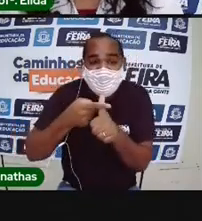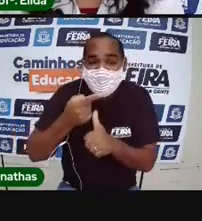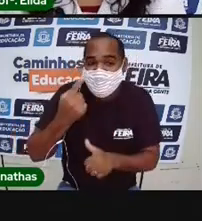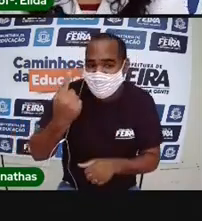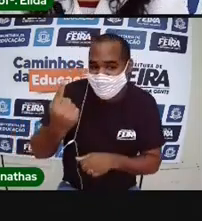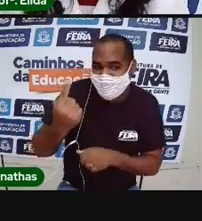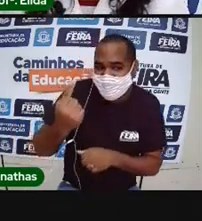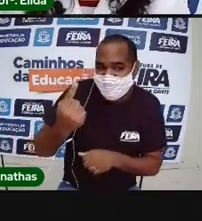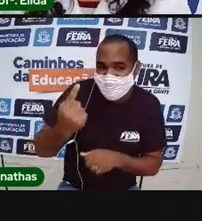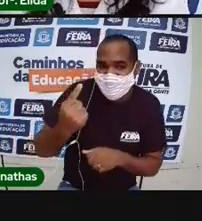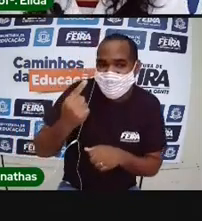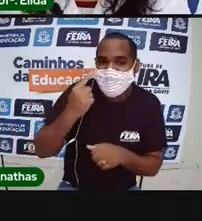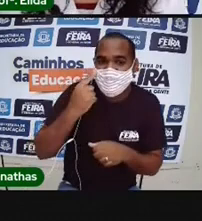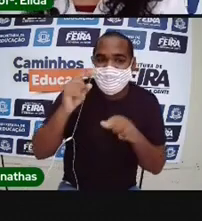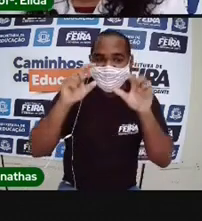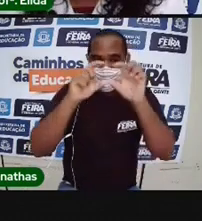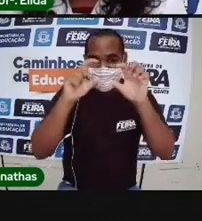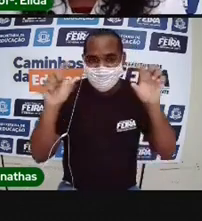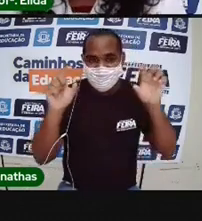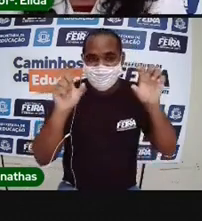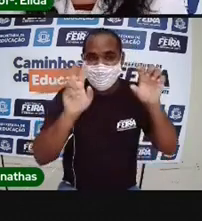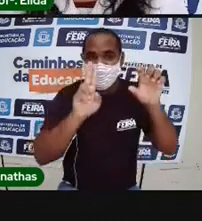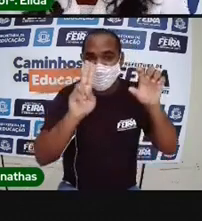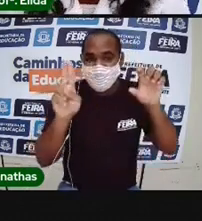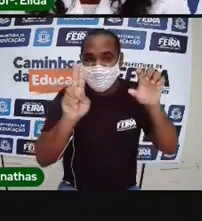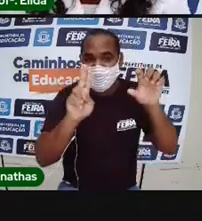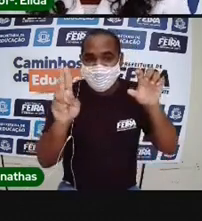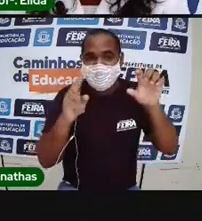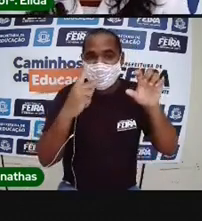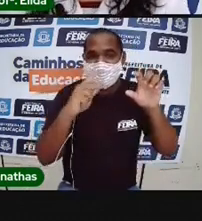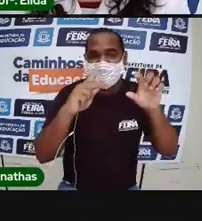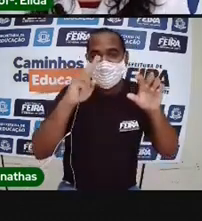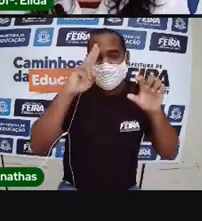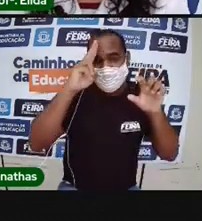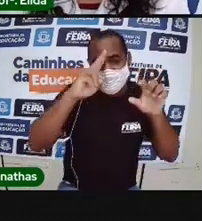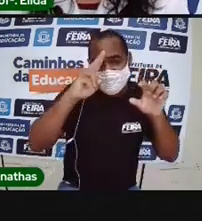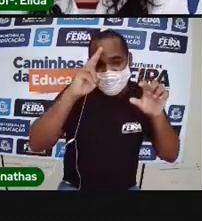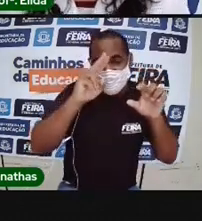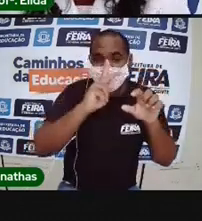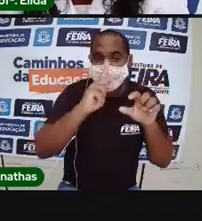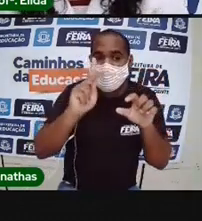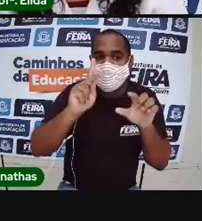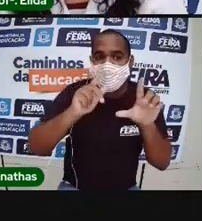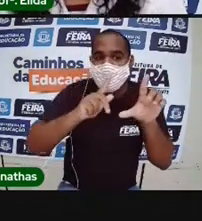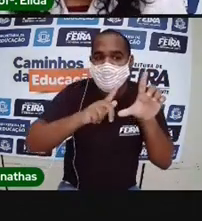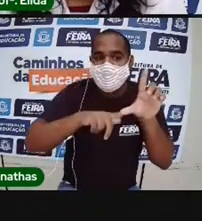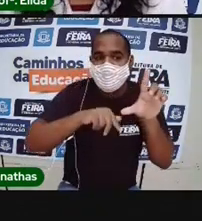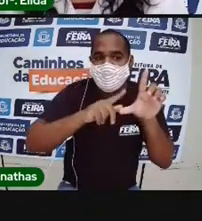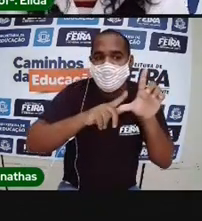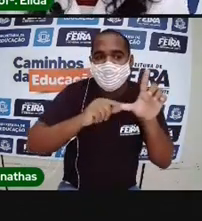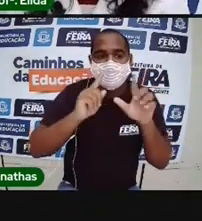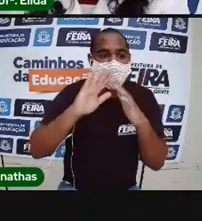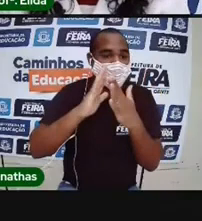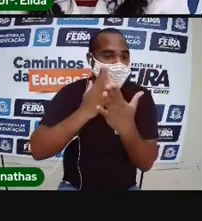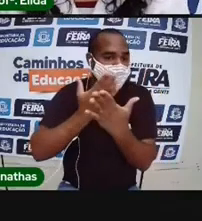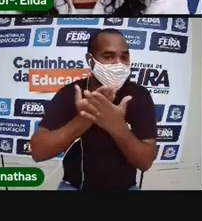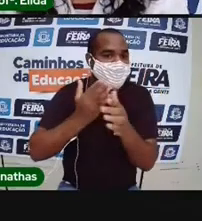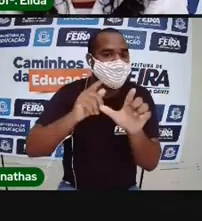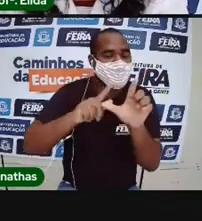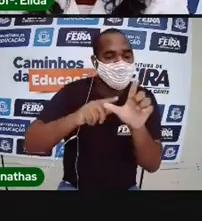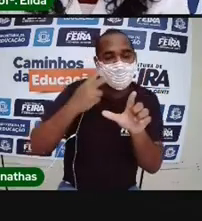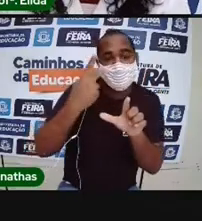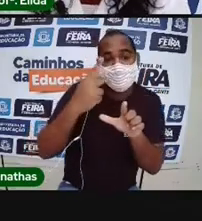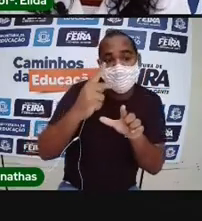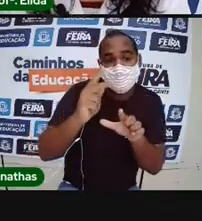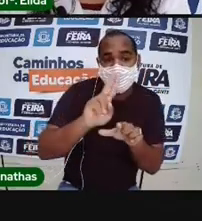preencher o cabeçalho. Lembrando que nome próprio, o nome da escola, o seu